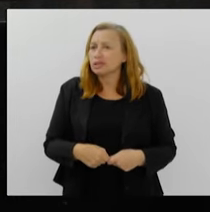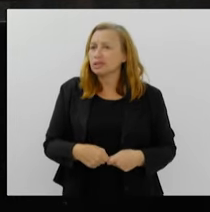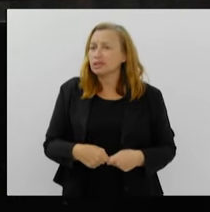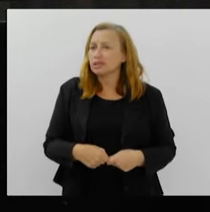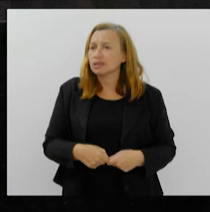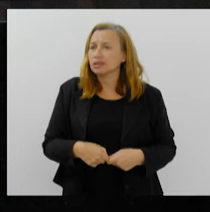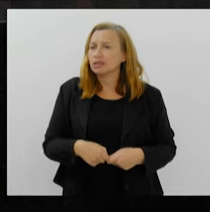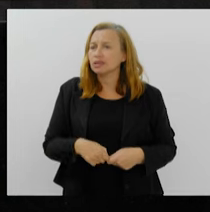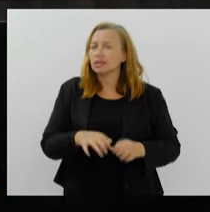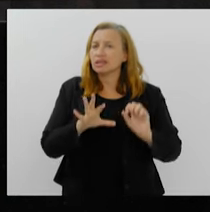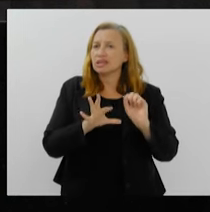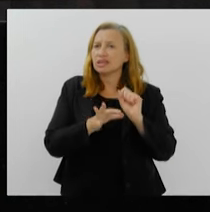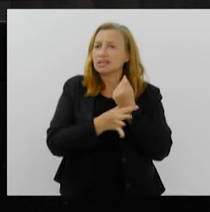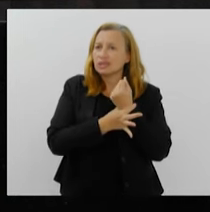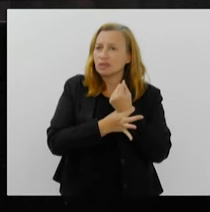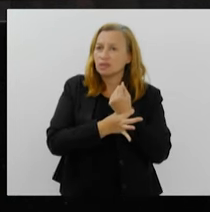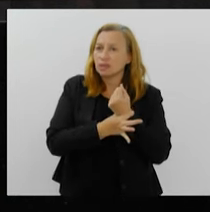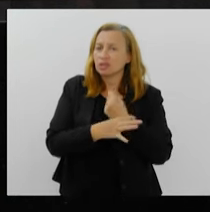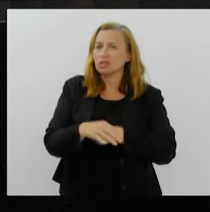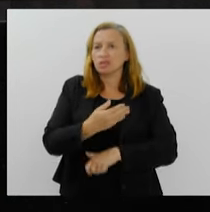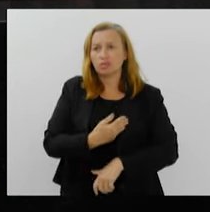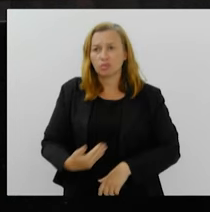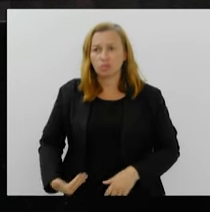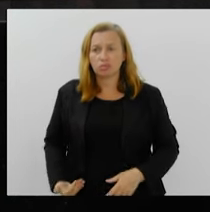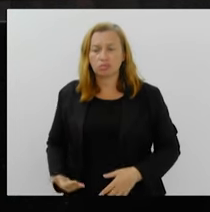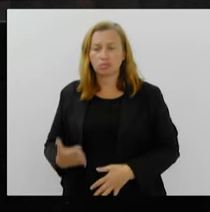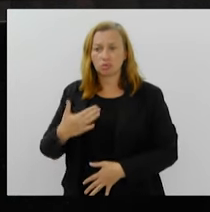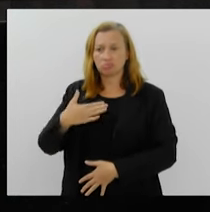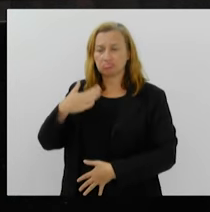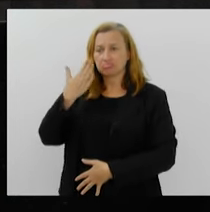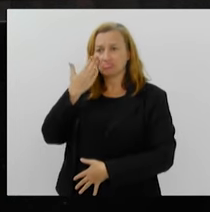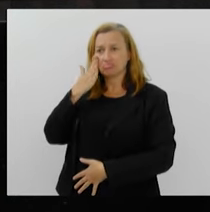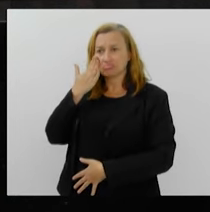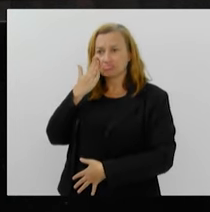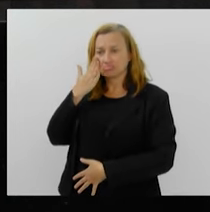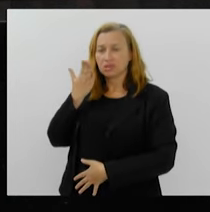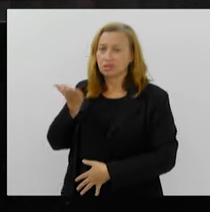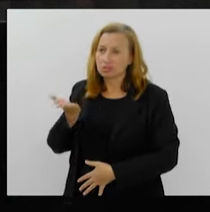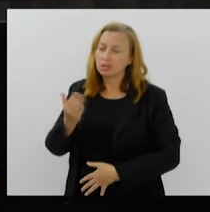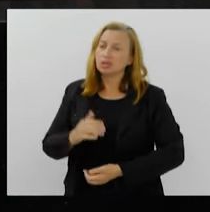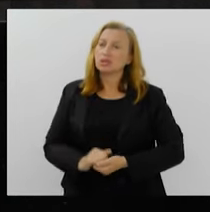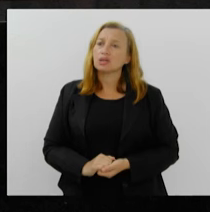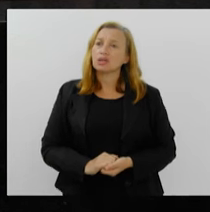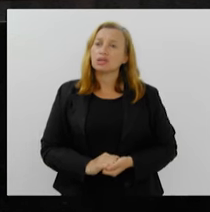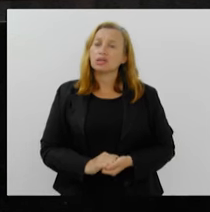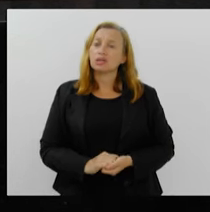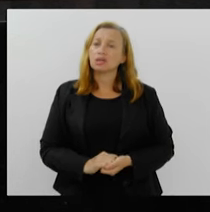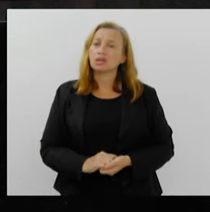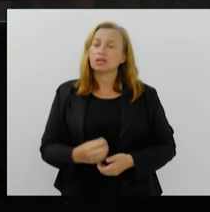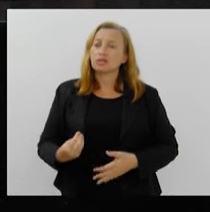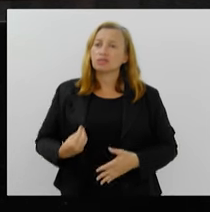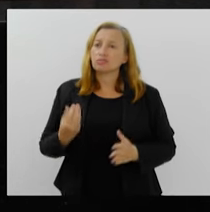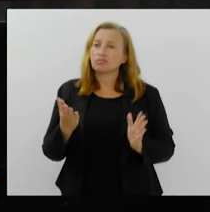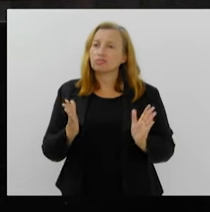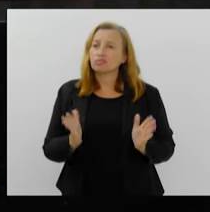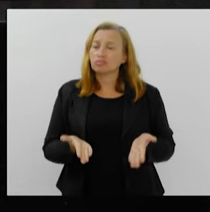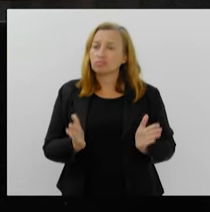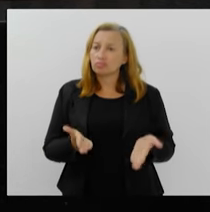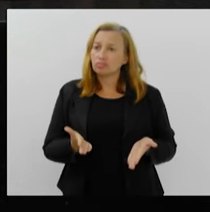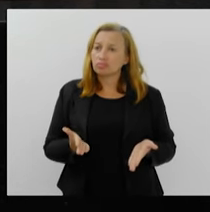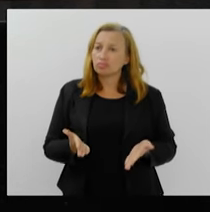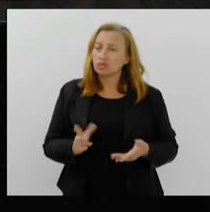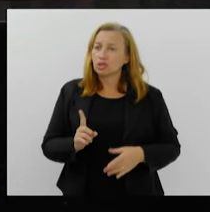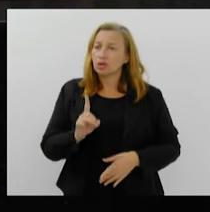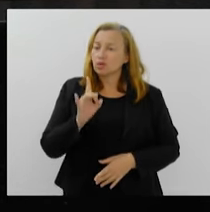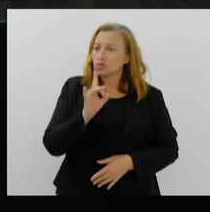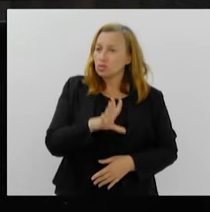segurança? No meu entendimento, a existência hoje, não